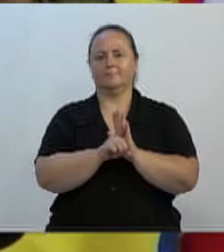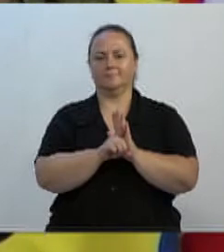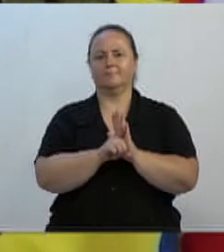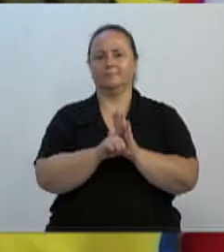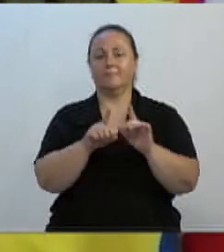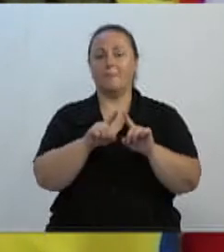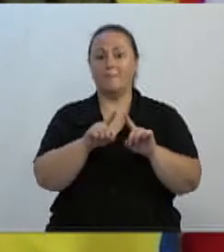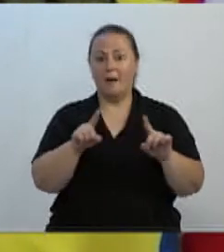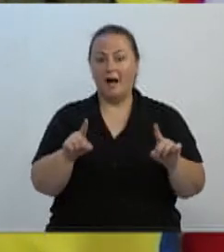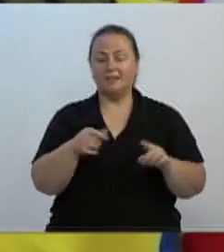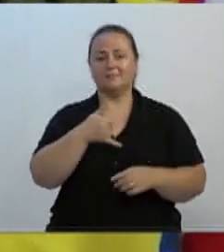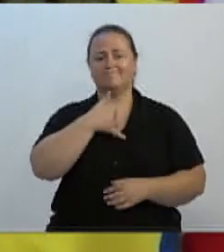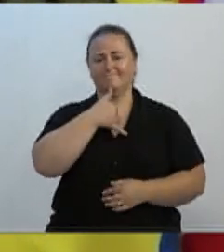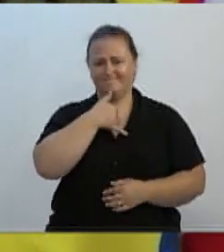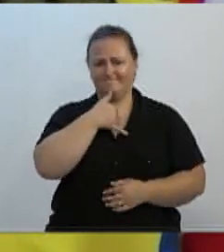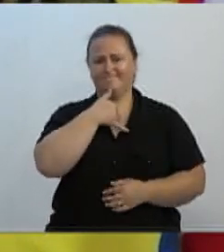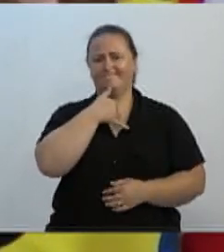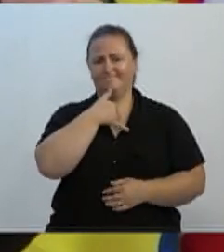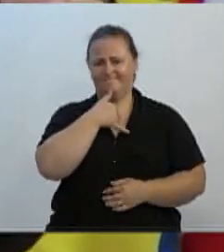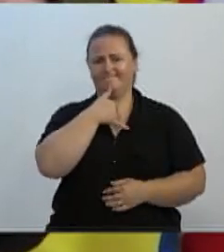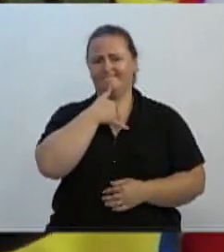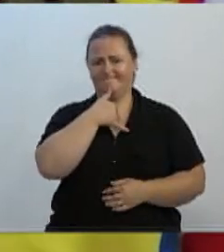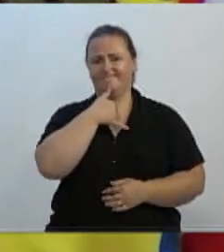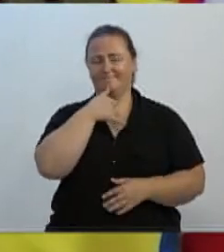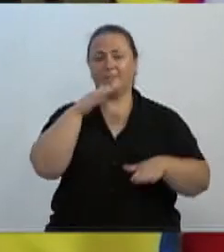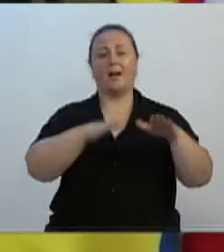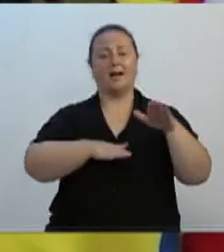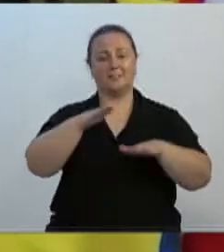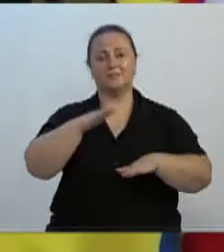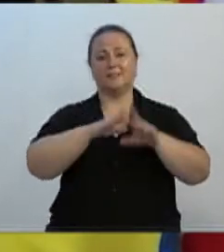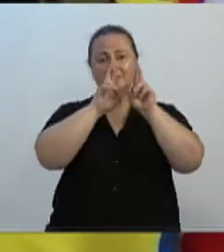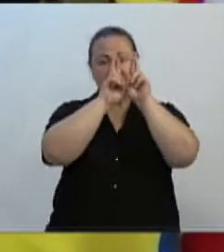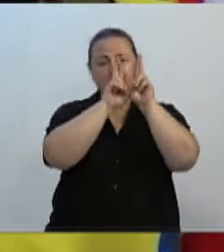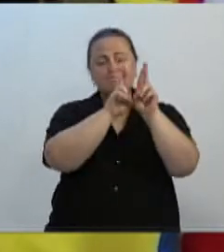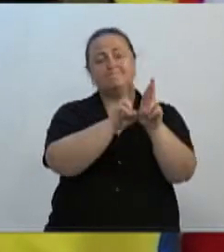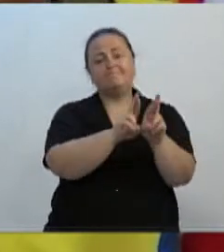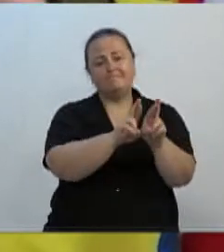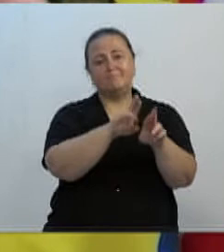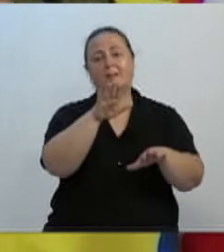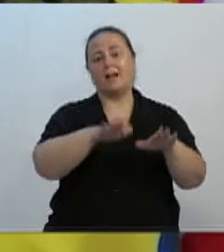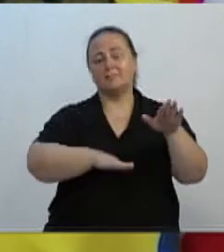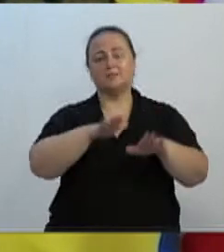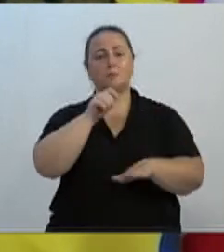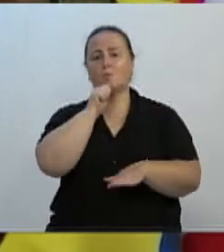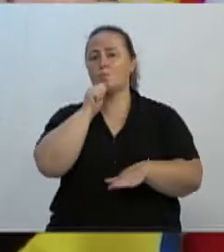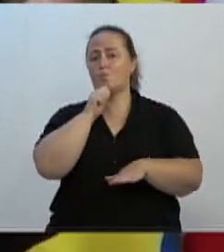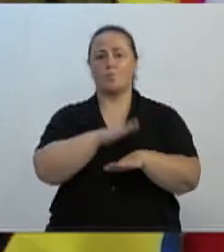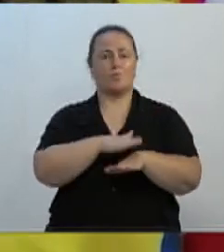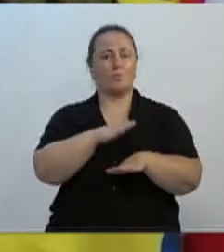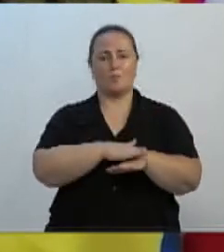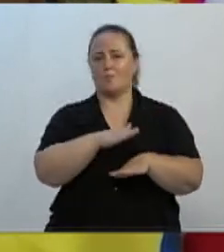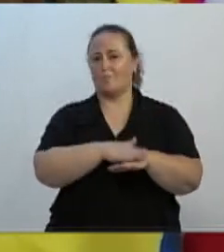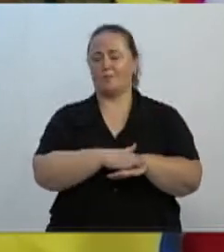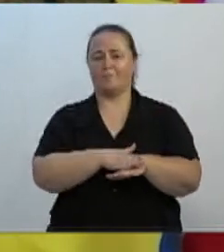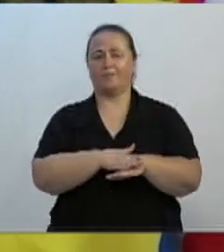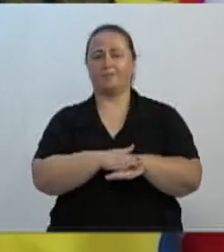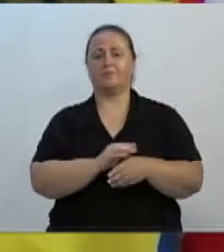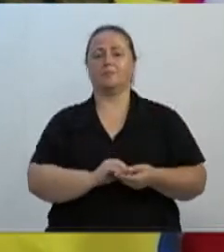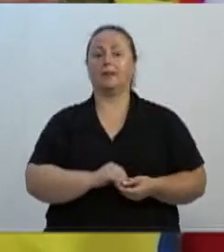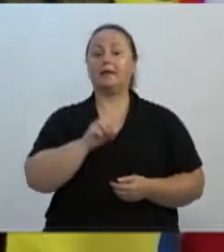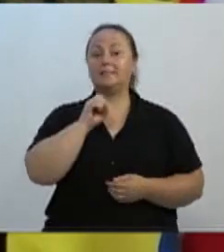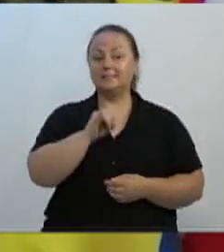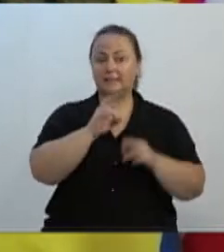Infelizmente, não muitas vezes respeitada, não muitas vezes aplicada, e, quando respeitada ou aplicada,